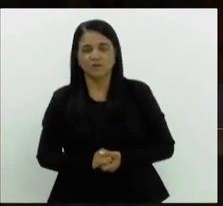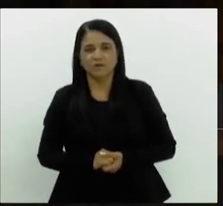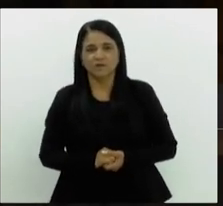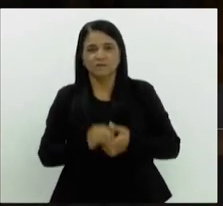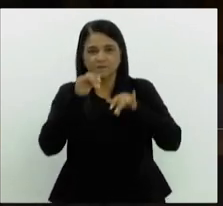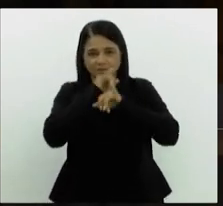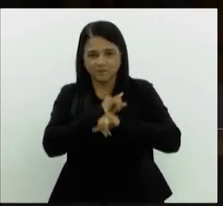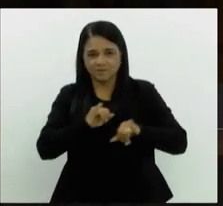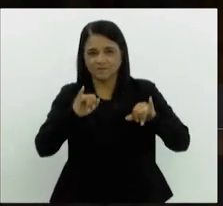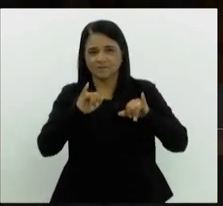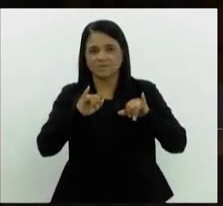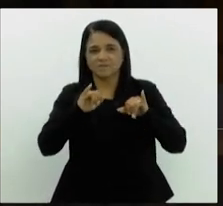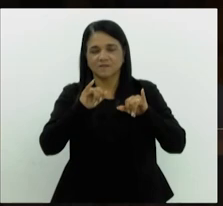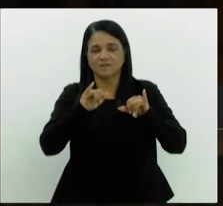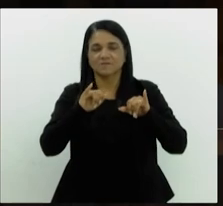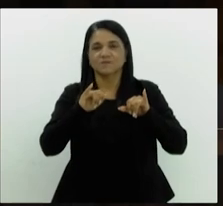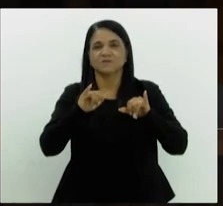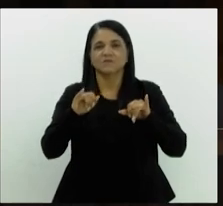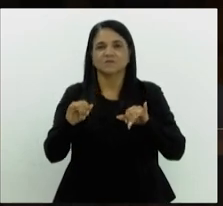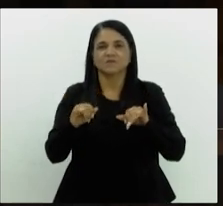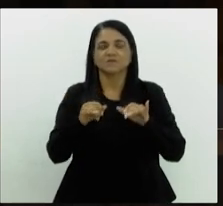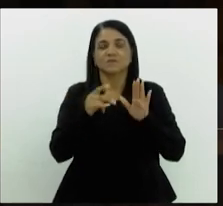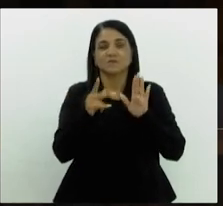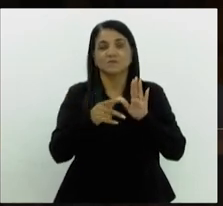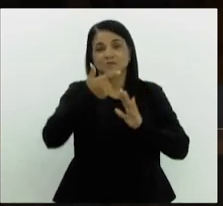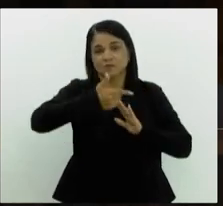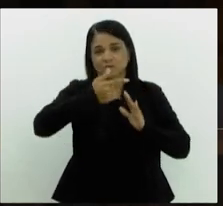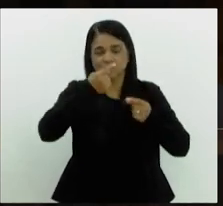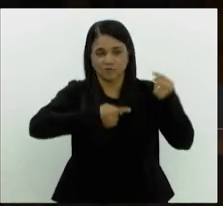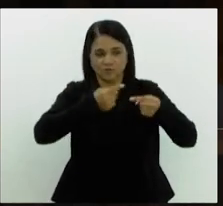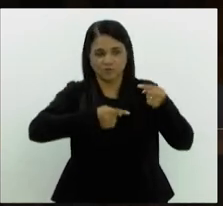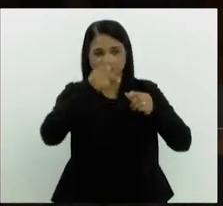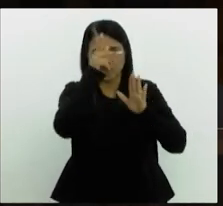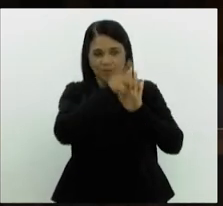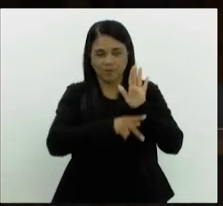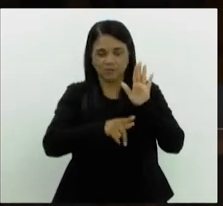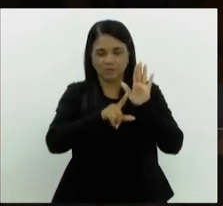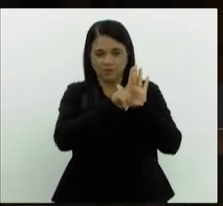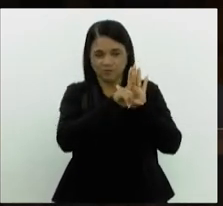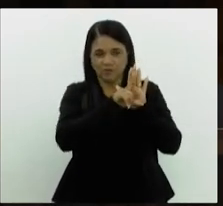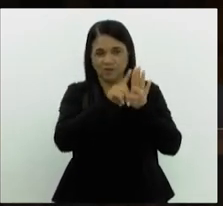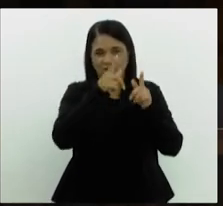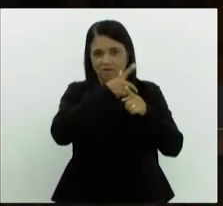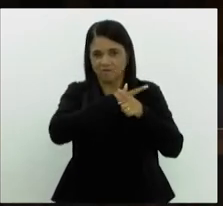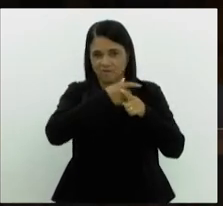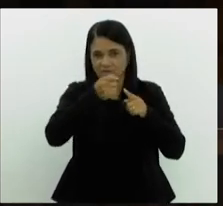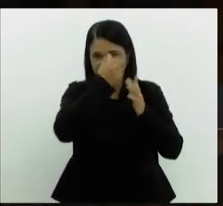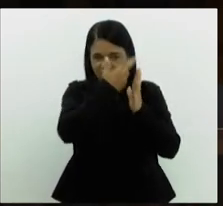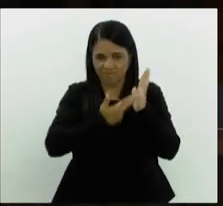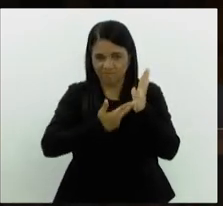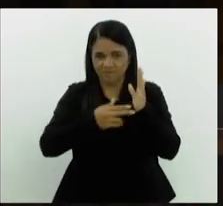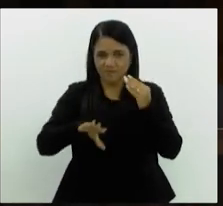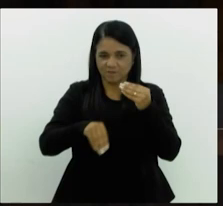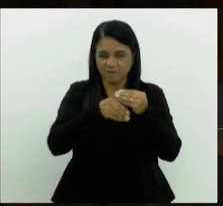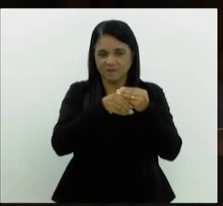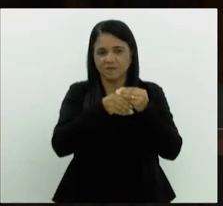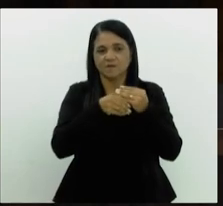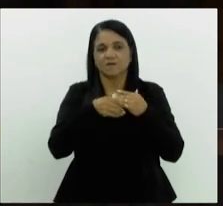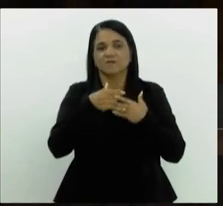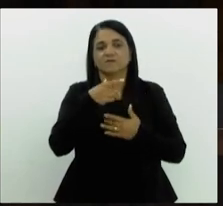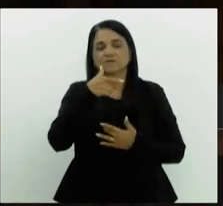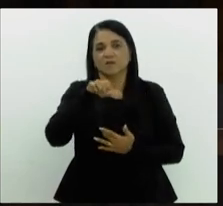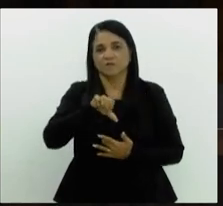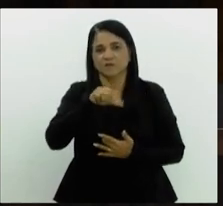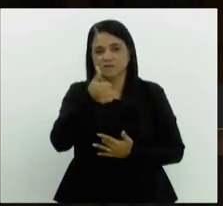Anuncio, entre a meditação ordinária e segunda discussão, redação do vencido, assim emendado. Projeto de lei